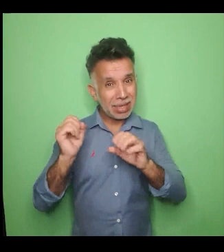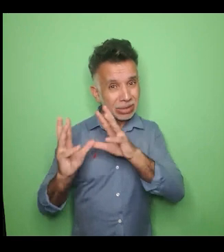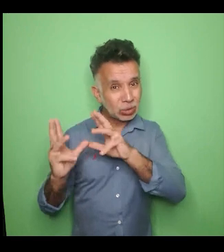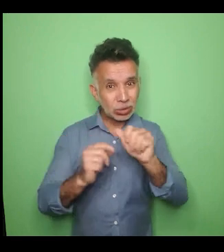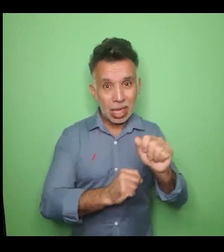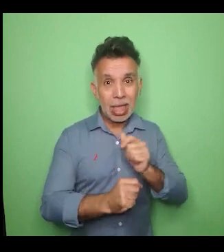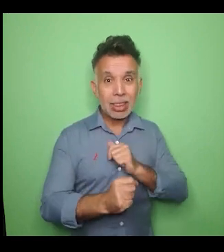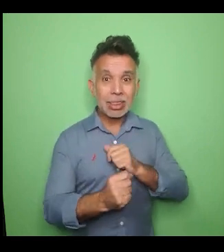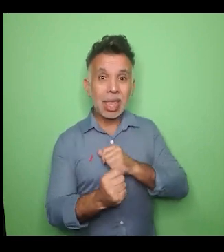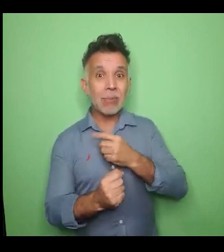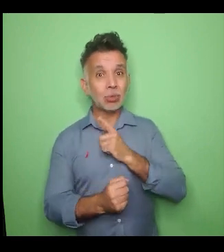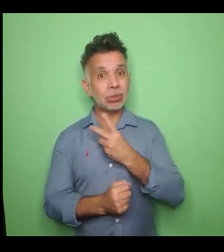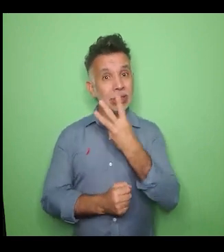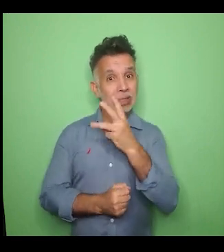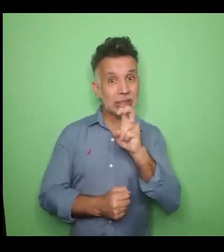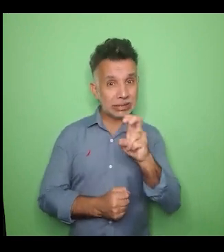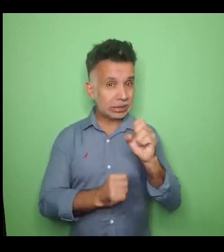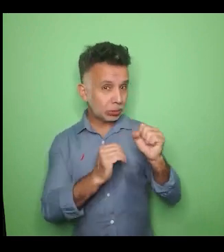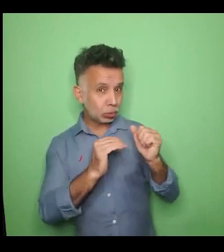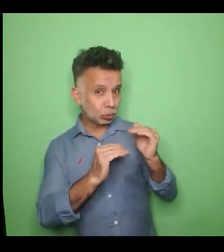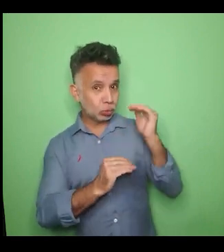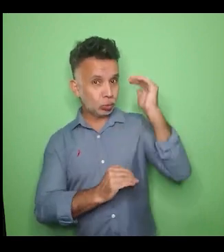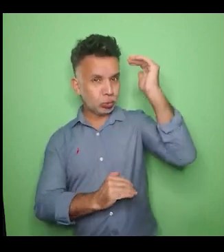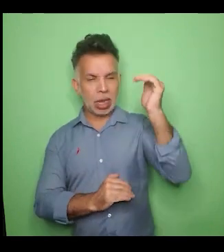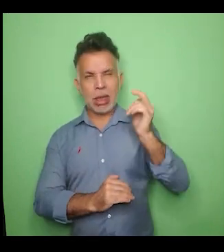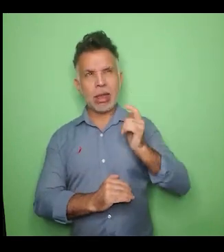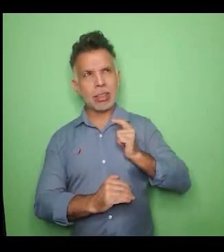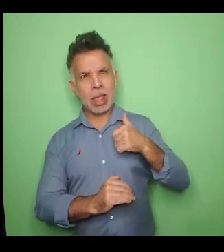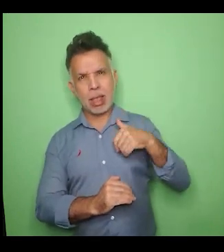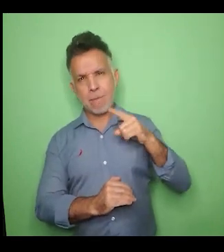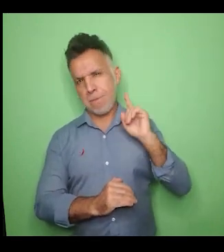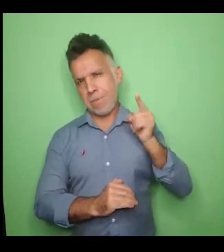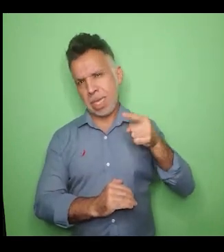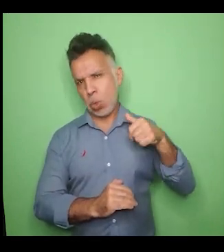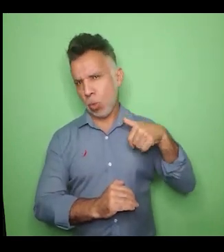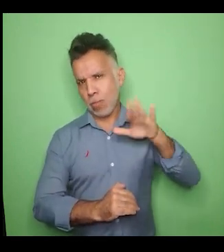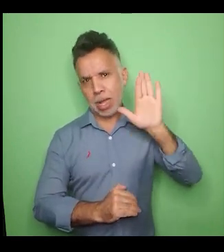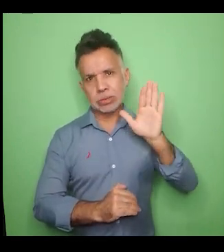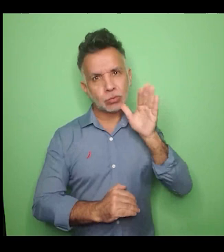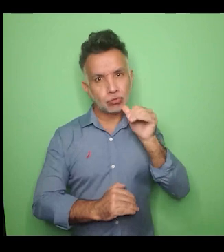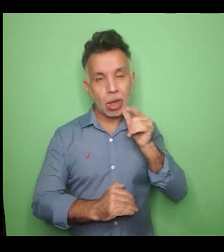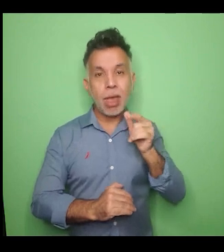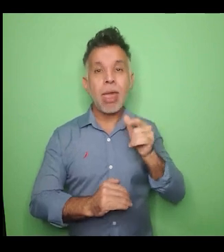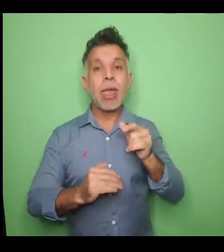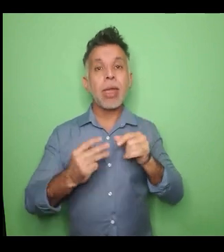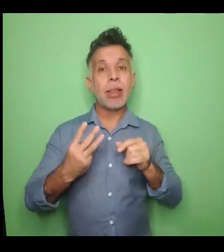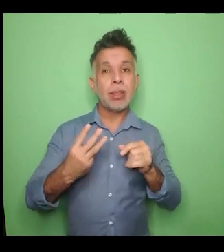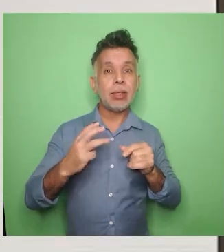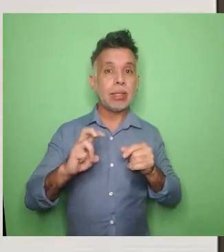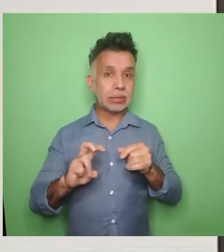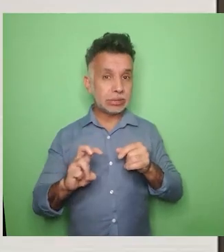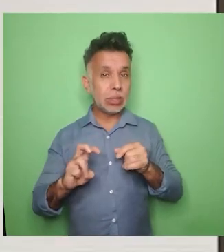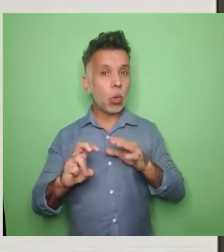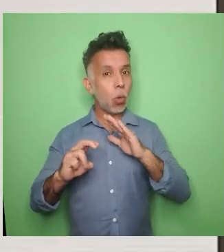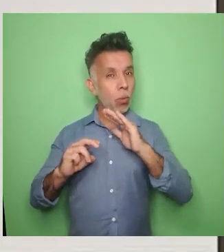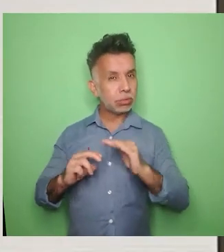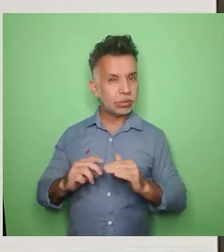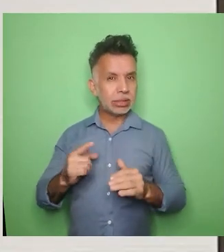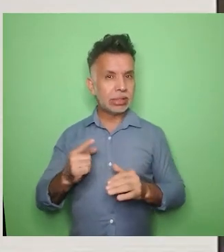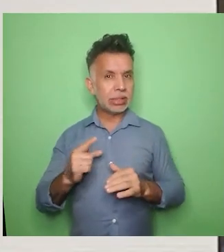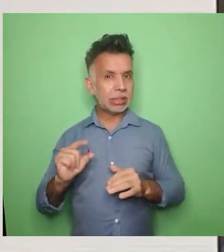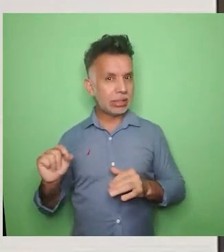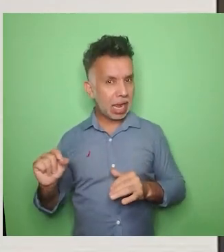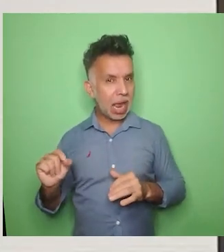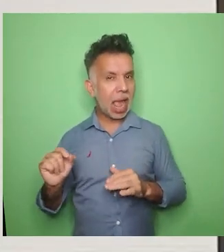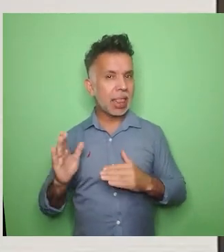mais funcionários, e 35 de médio porte, de 100 a 999 funcionários. Antes de